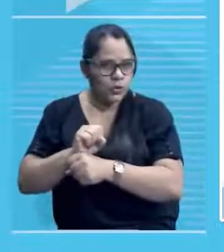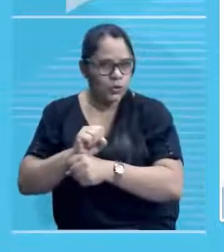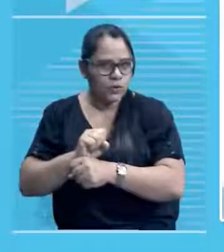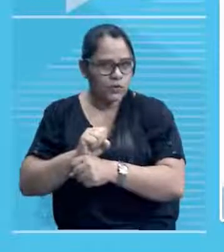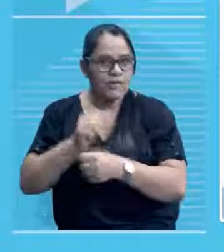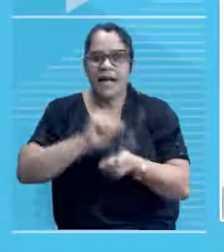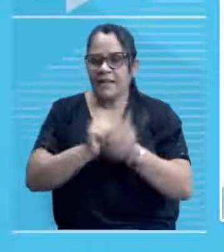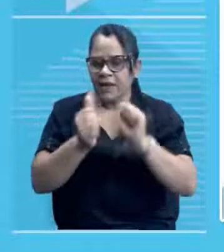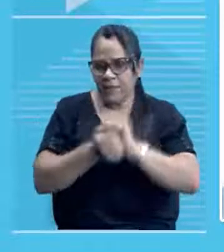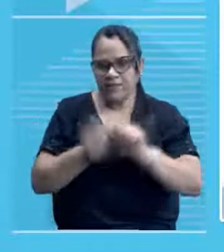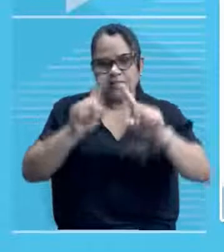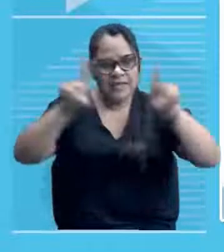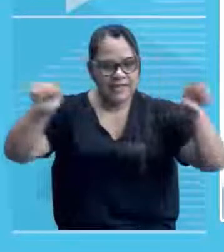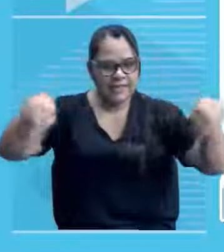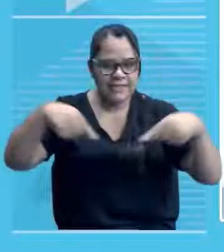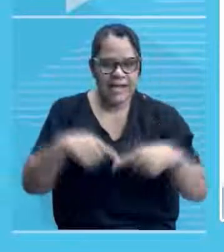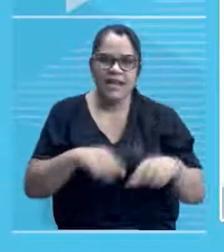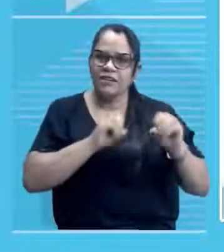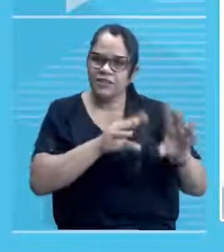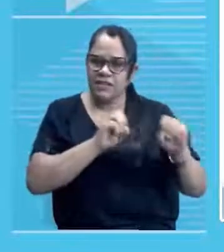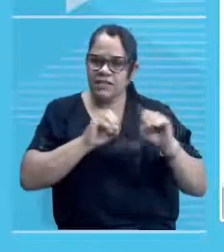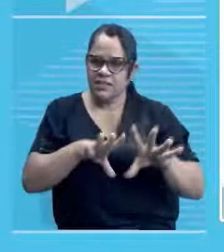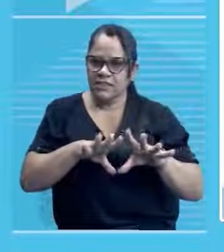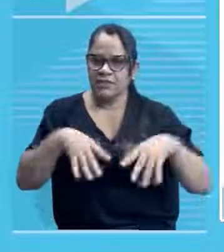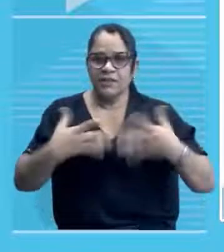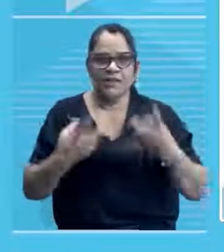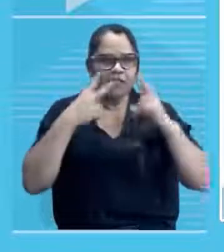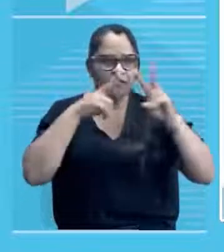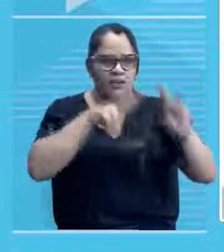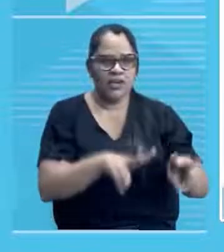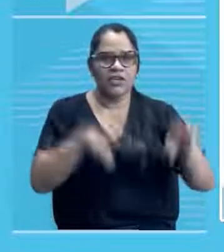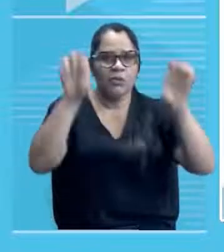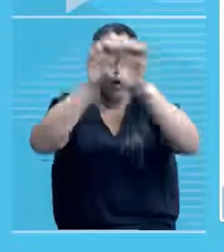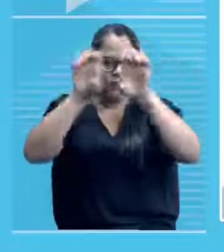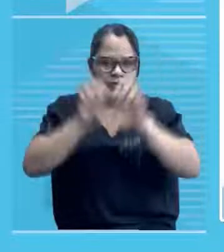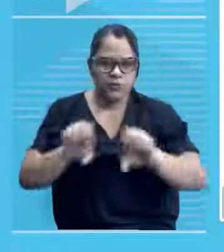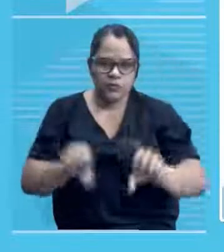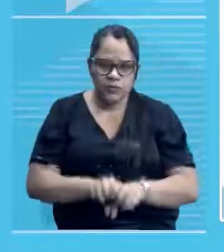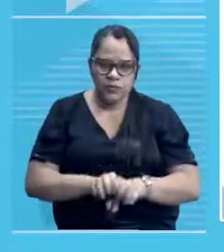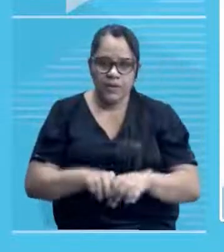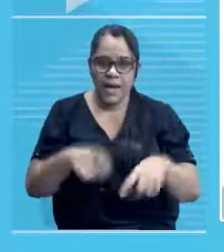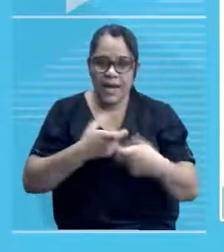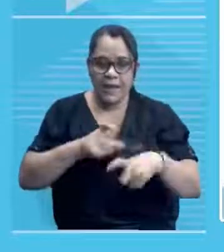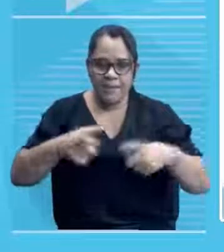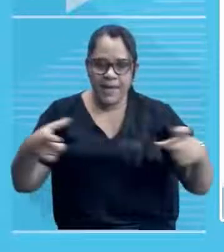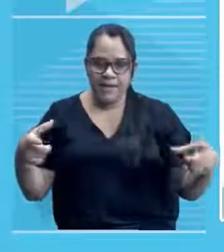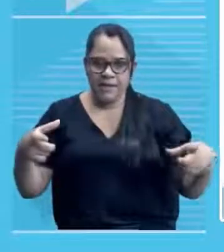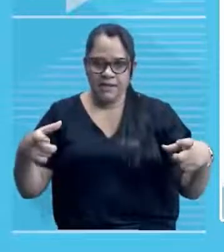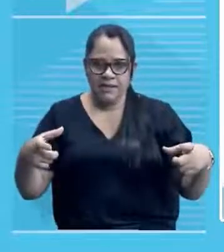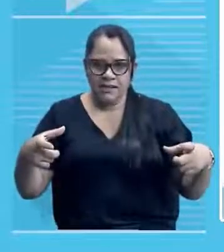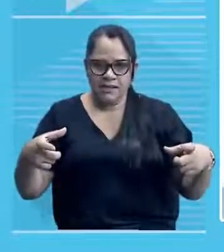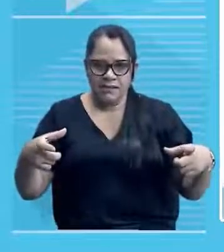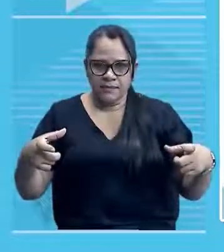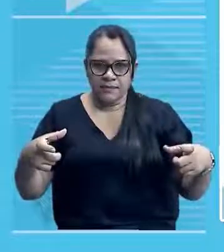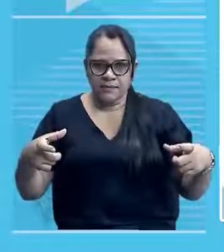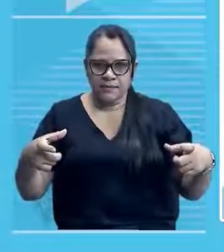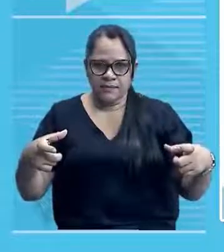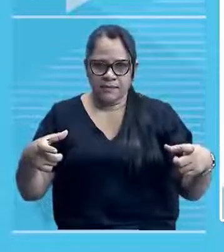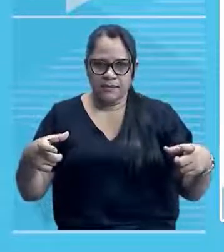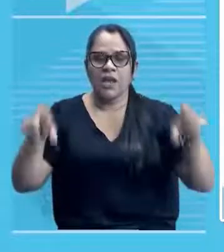salas de ensino. Então, observe que é uma estrutura grandiosa, uma estrutura que tem muito a